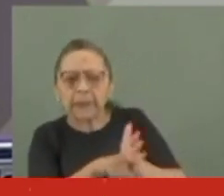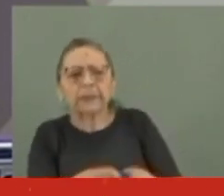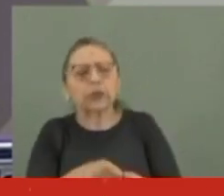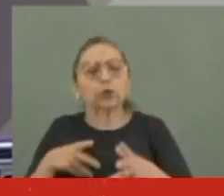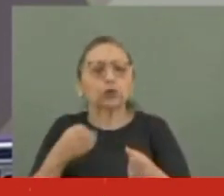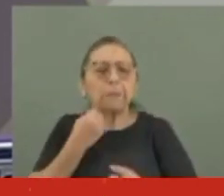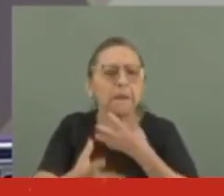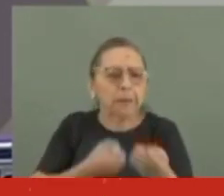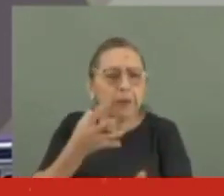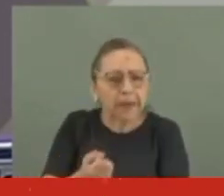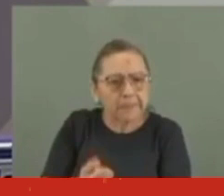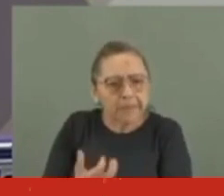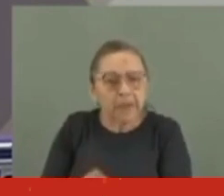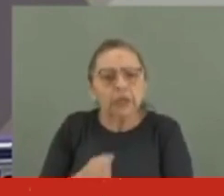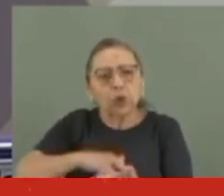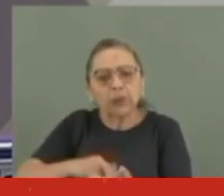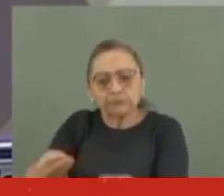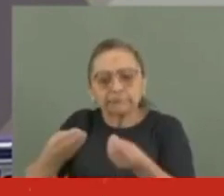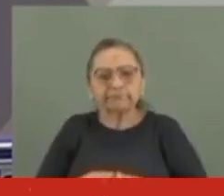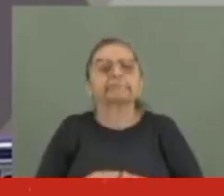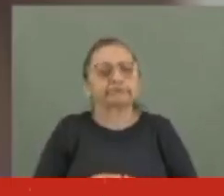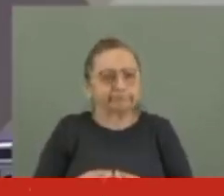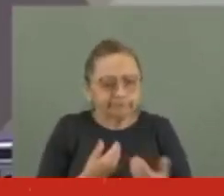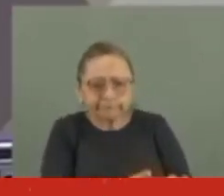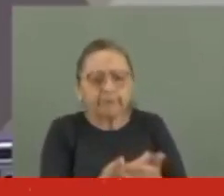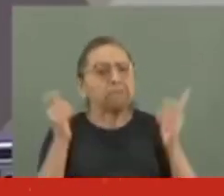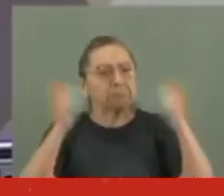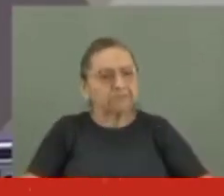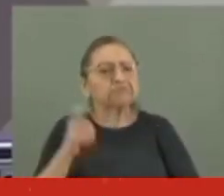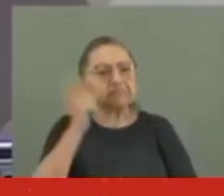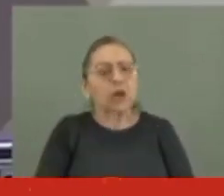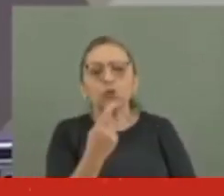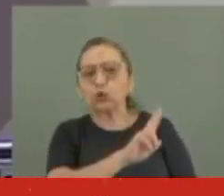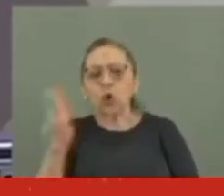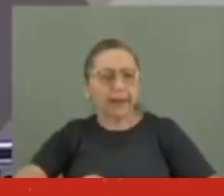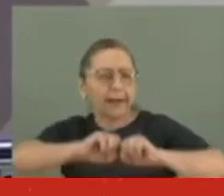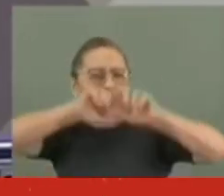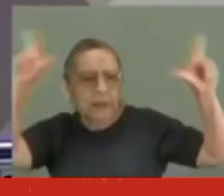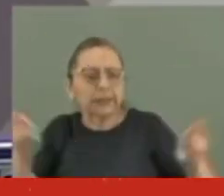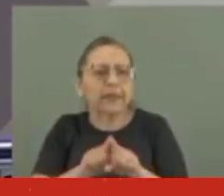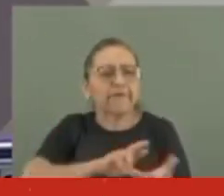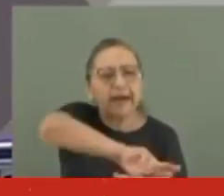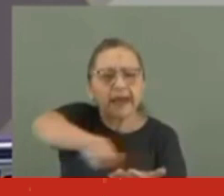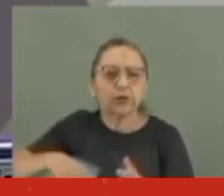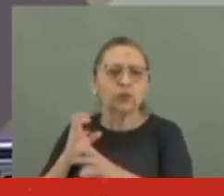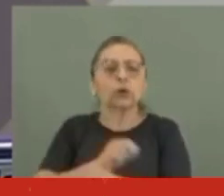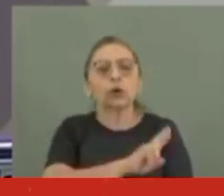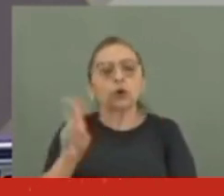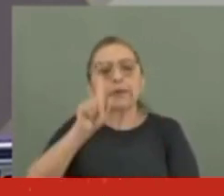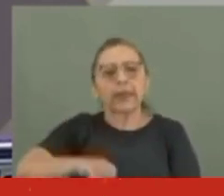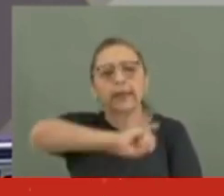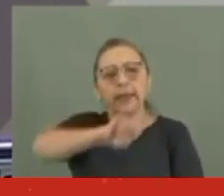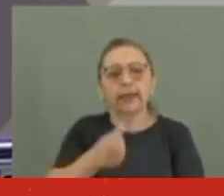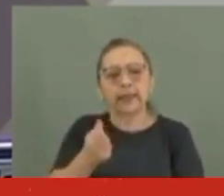colhidos, os documentos recebidos, permitiram que chegássemos a um nome em evidência e a várias conclusões. O nome é Jair